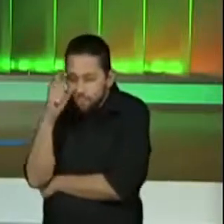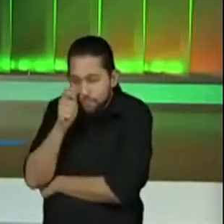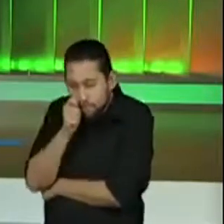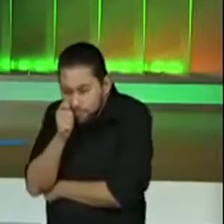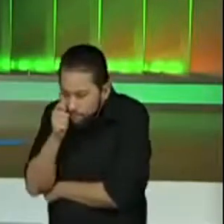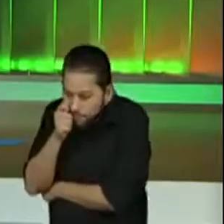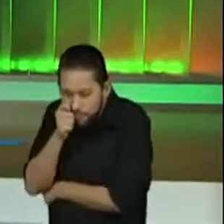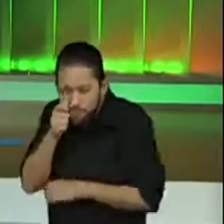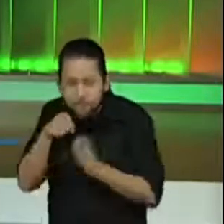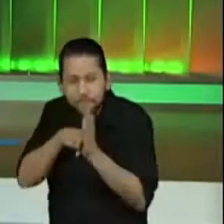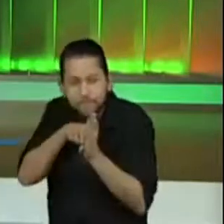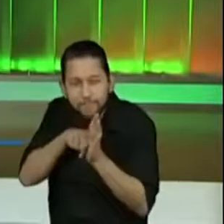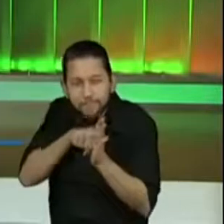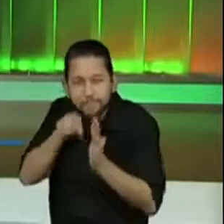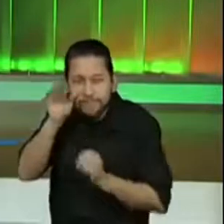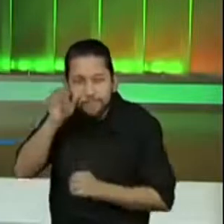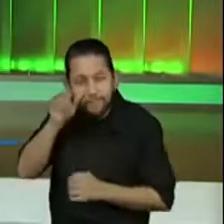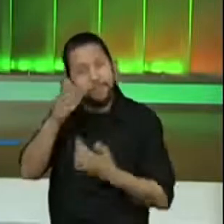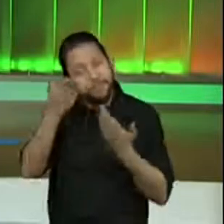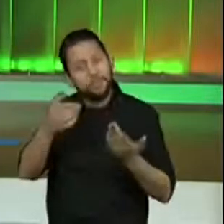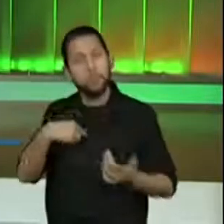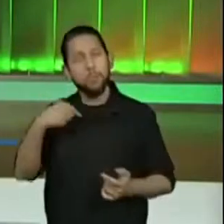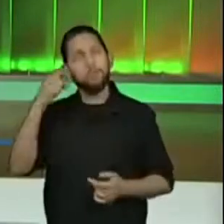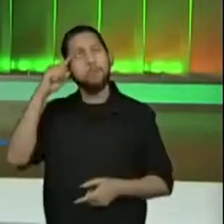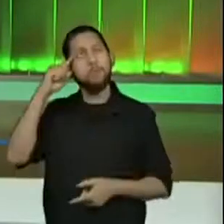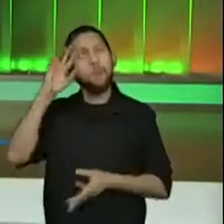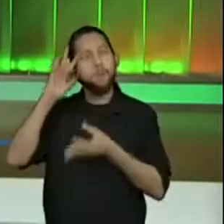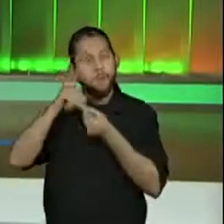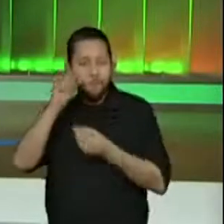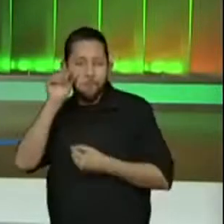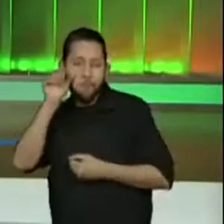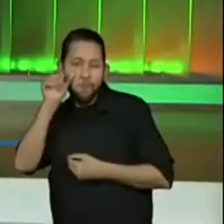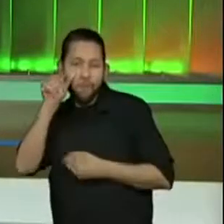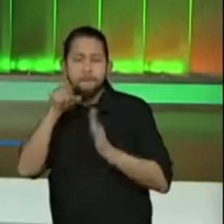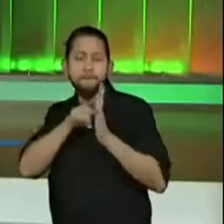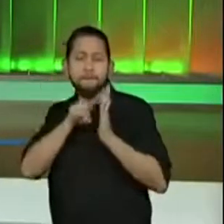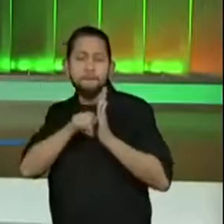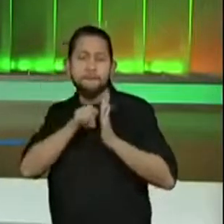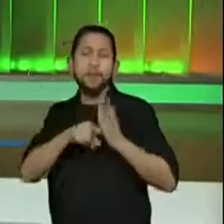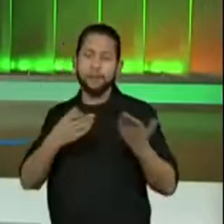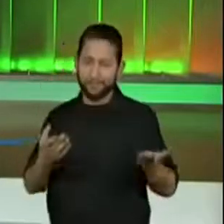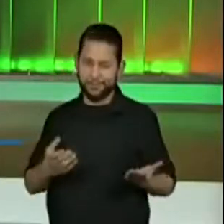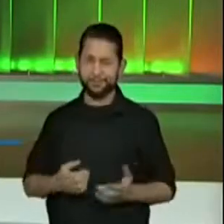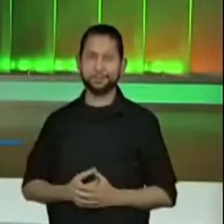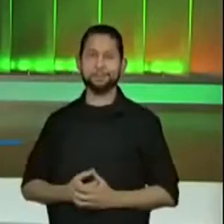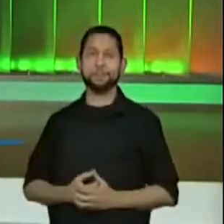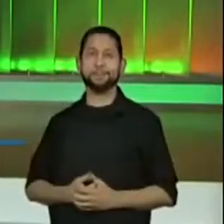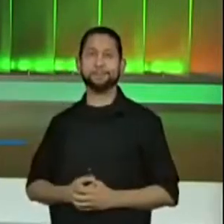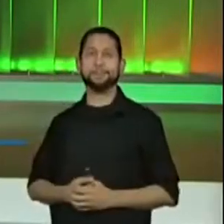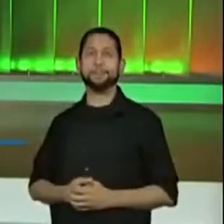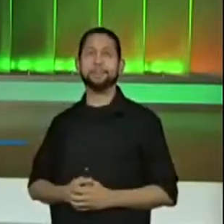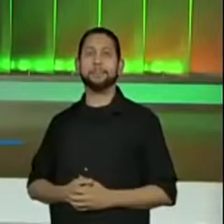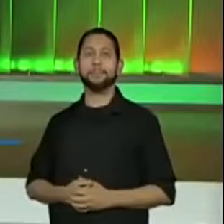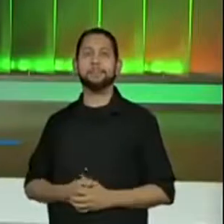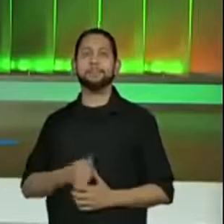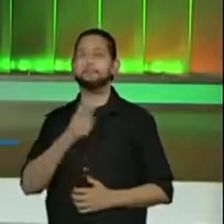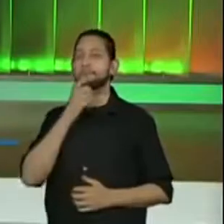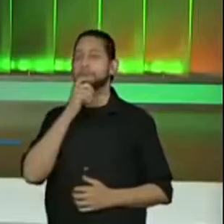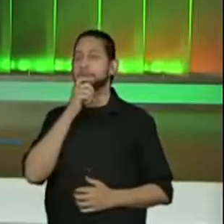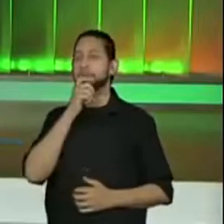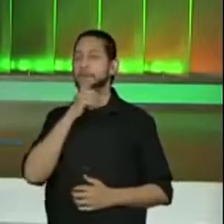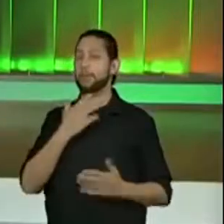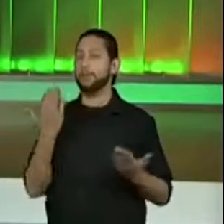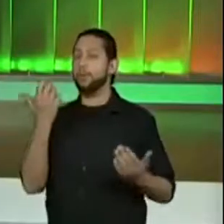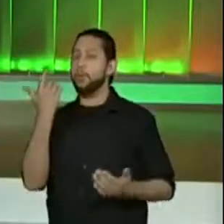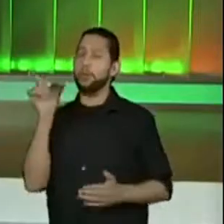maneira diferente, né? Então, vamos lá. Mas, não é só isso, vamos continuar. A pergunta